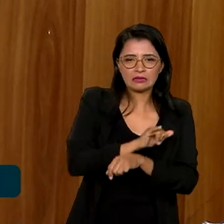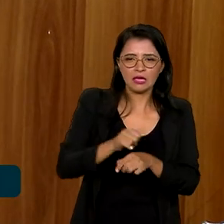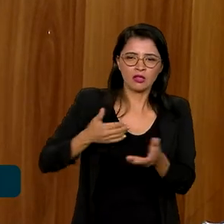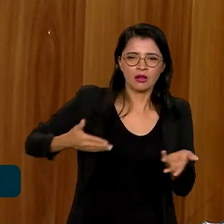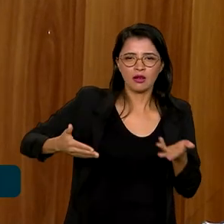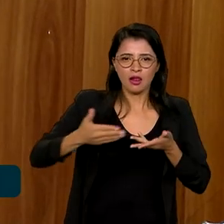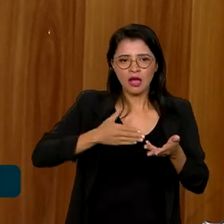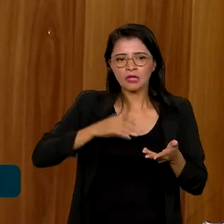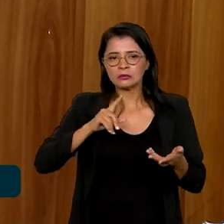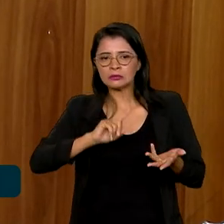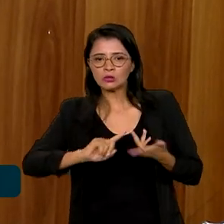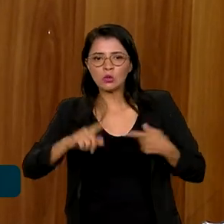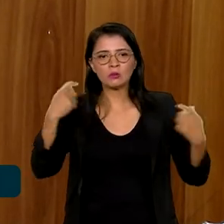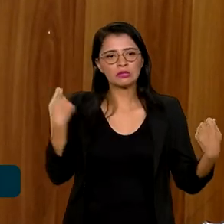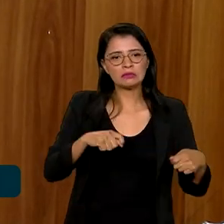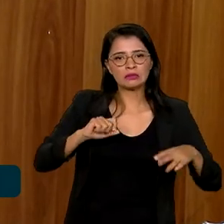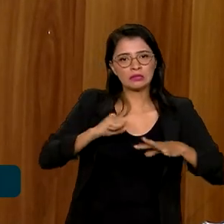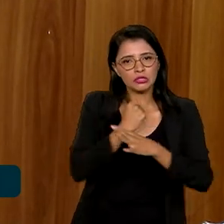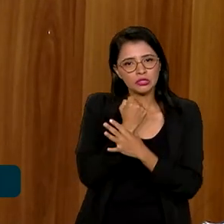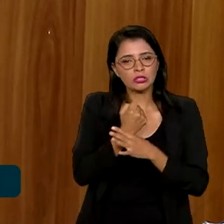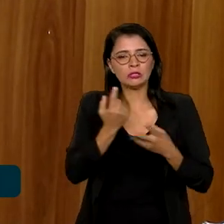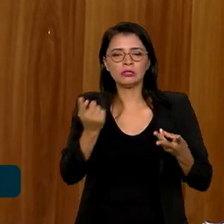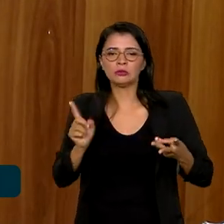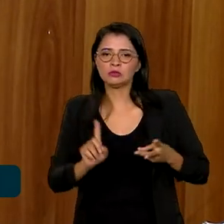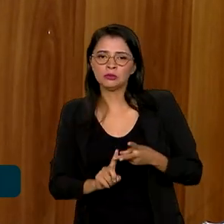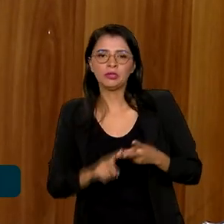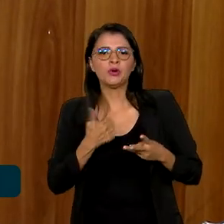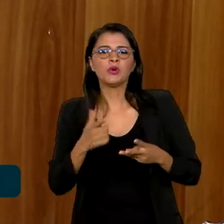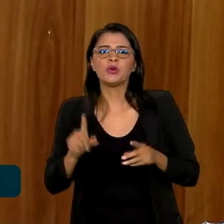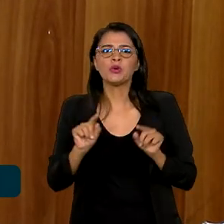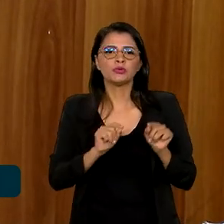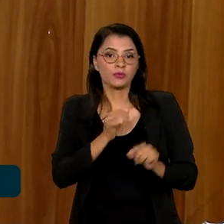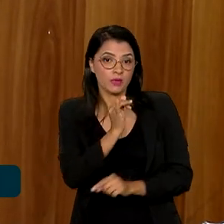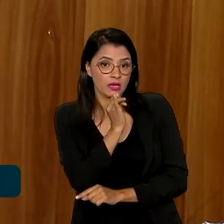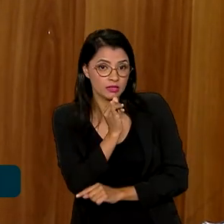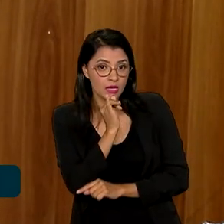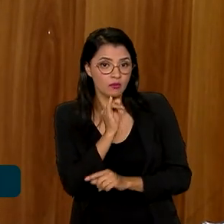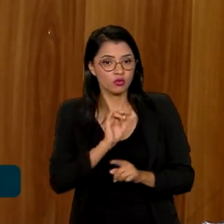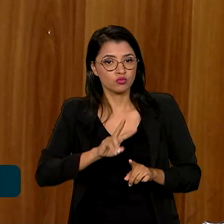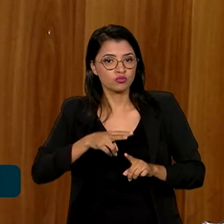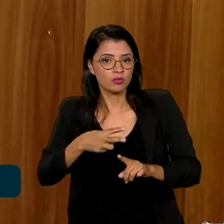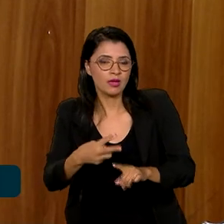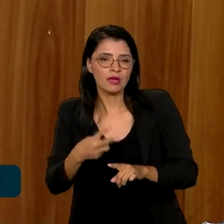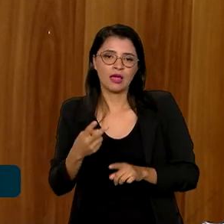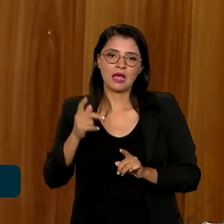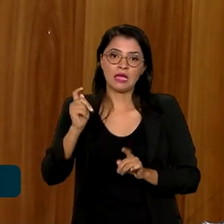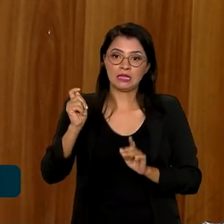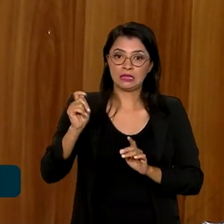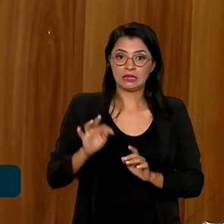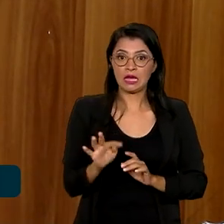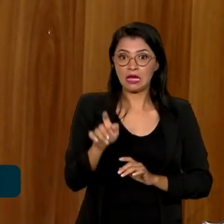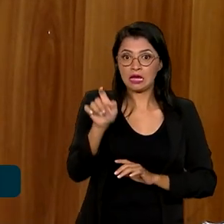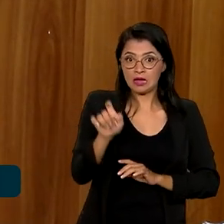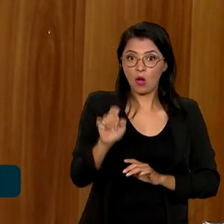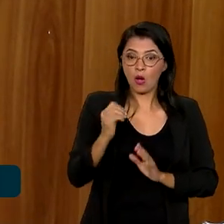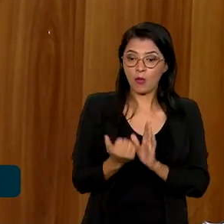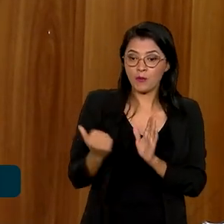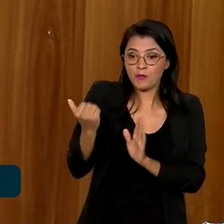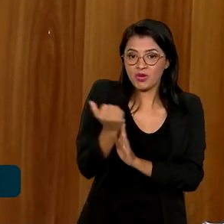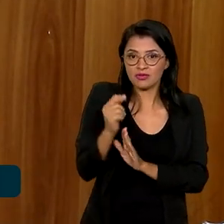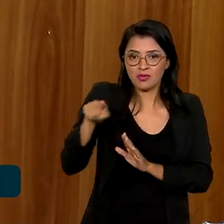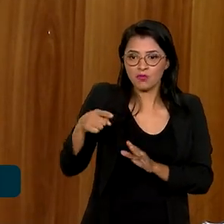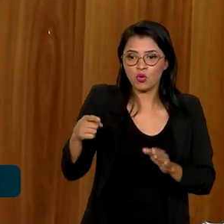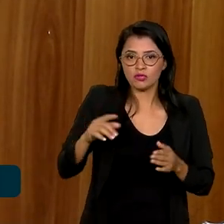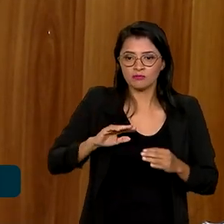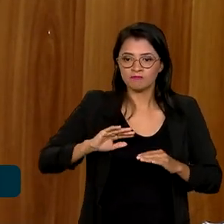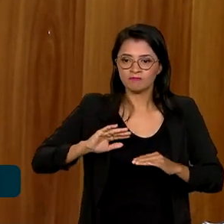demanda, o mecanismo de garantias, o mecanismo de, por exemplo, a tarifa só aumenta depois que a duplicação acontece, coisa